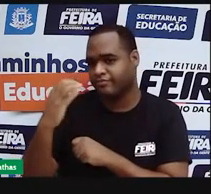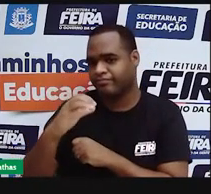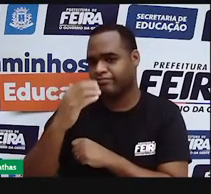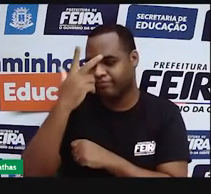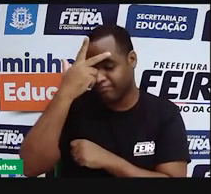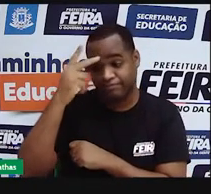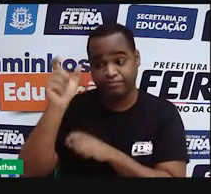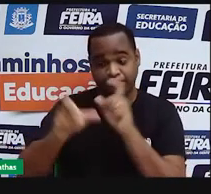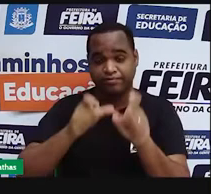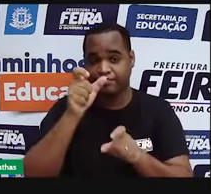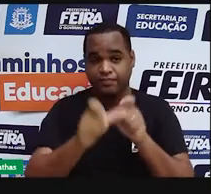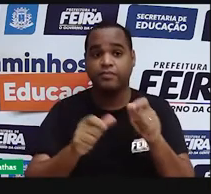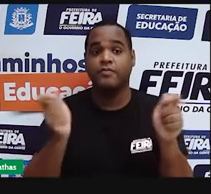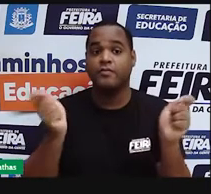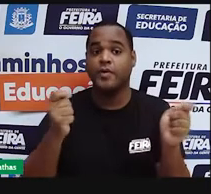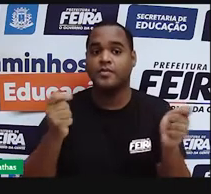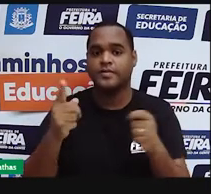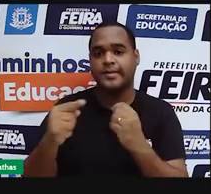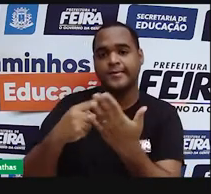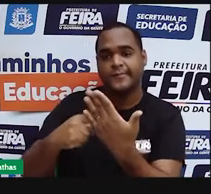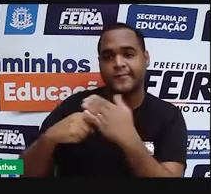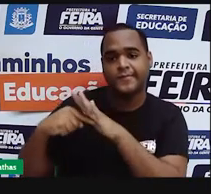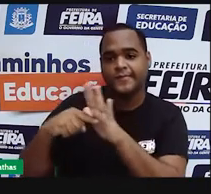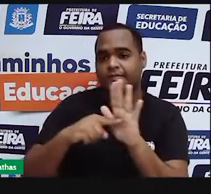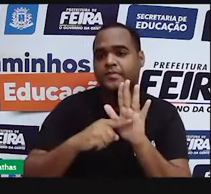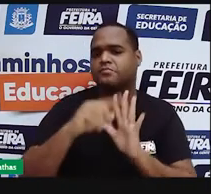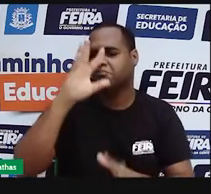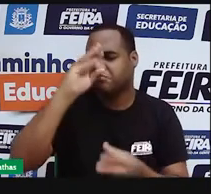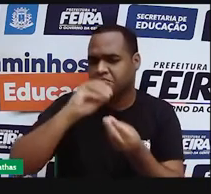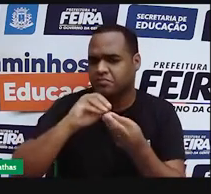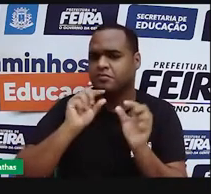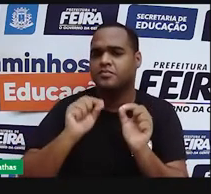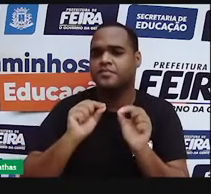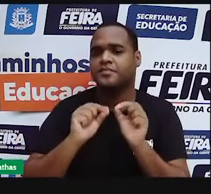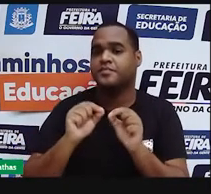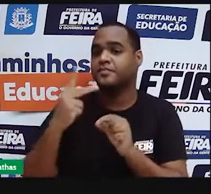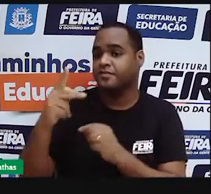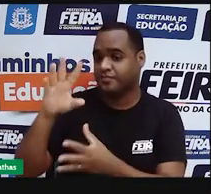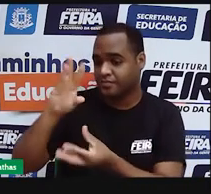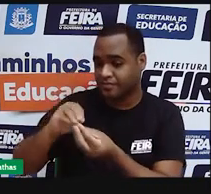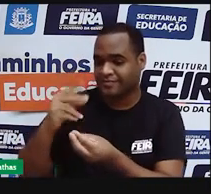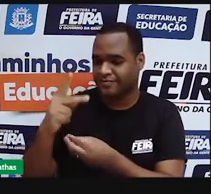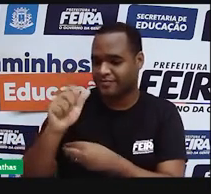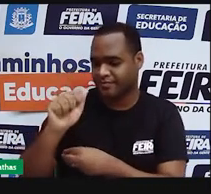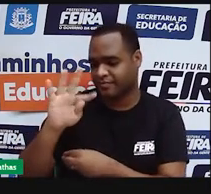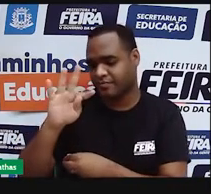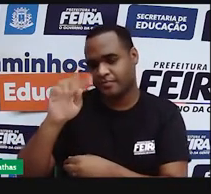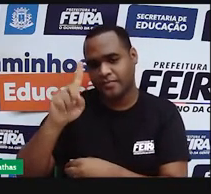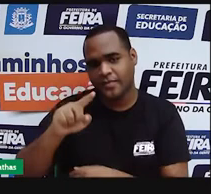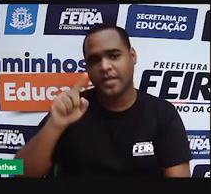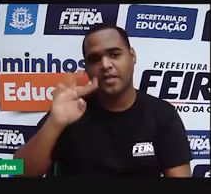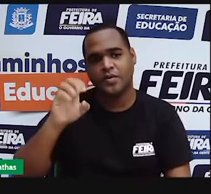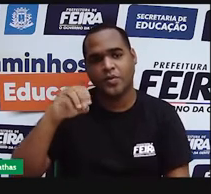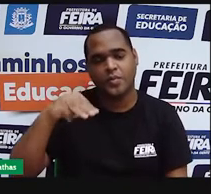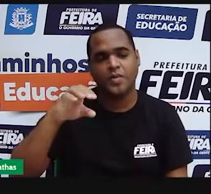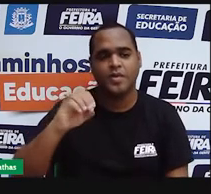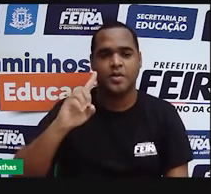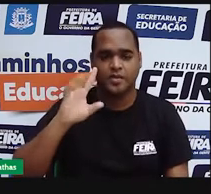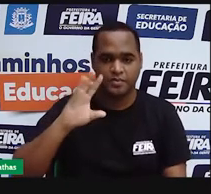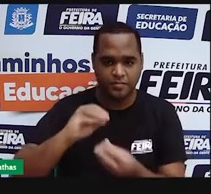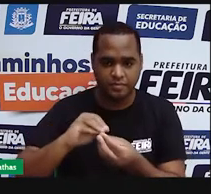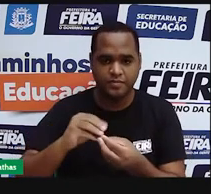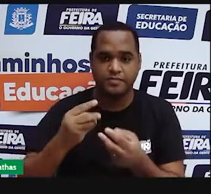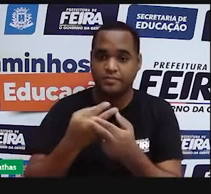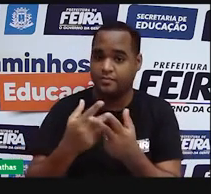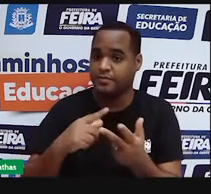representar e nos ajudar na compreensão da estrutura desse átomo. Por quê? Porque esse átomo é uma estrutura que ela é